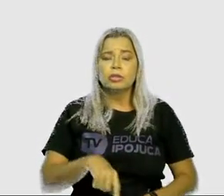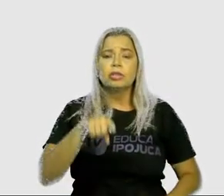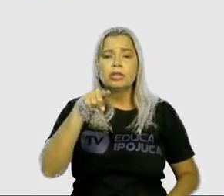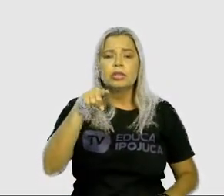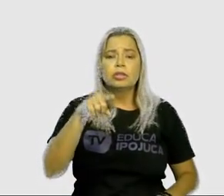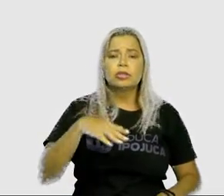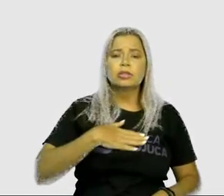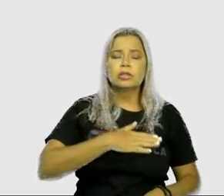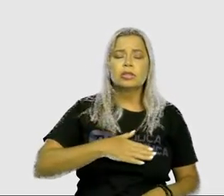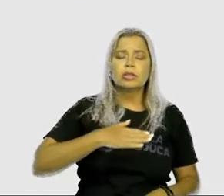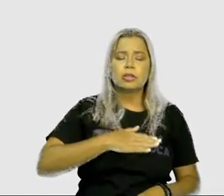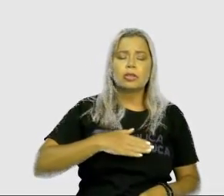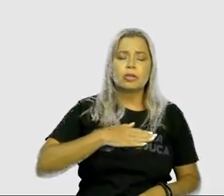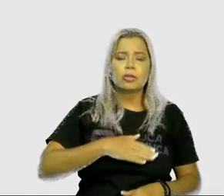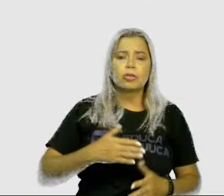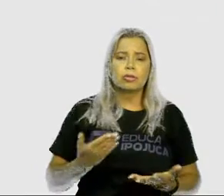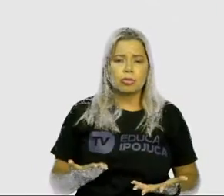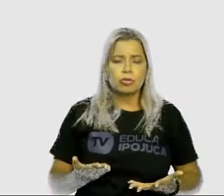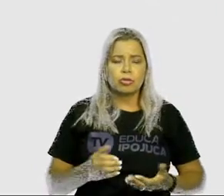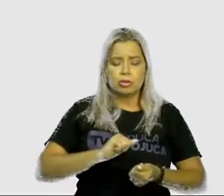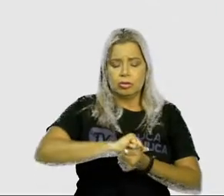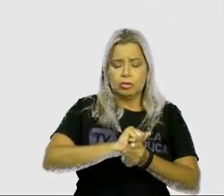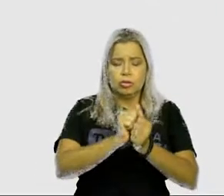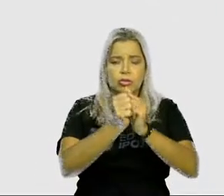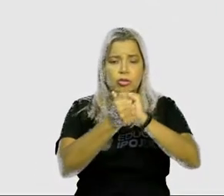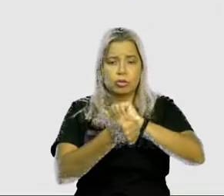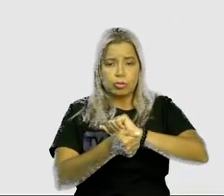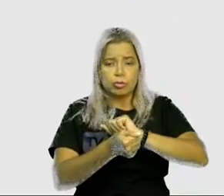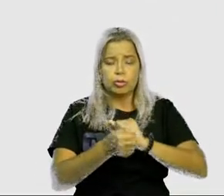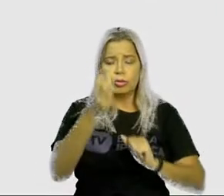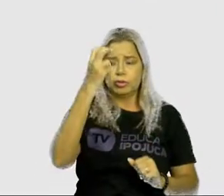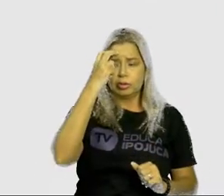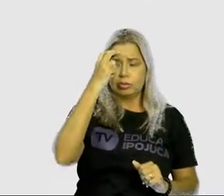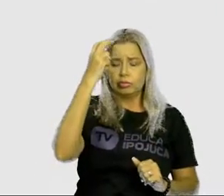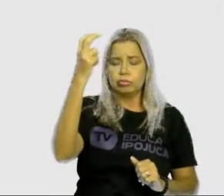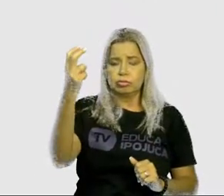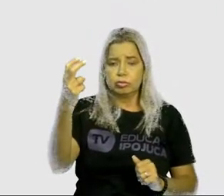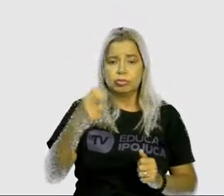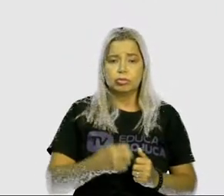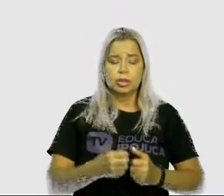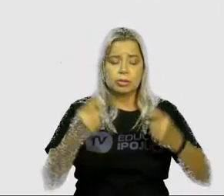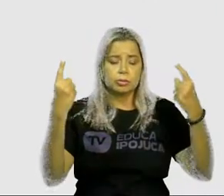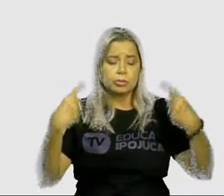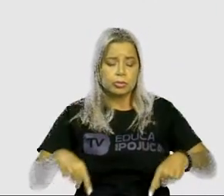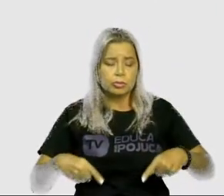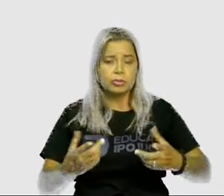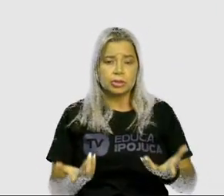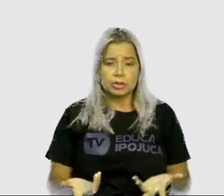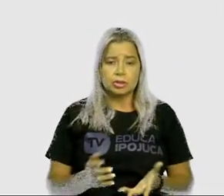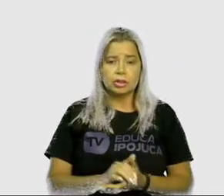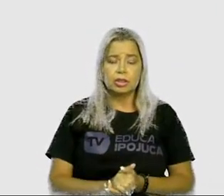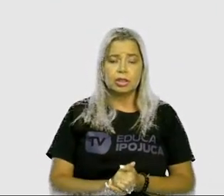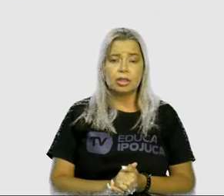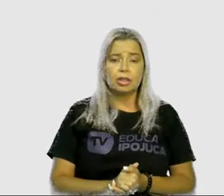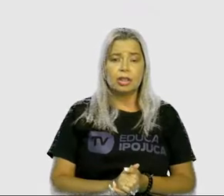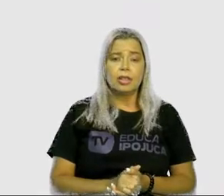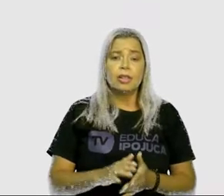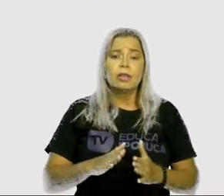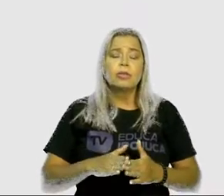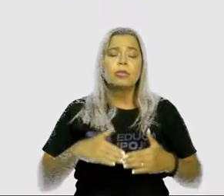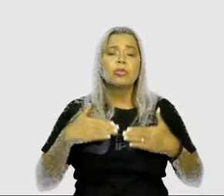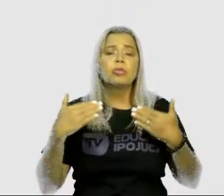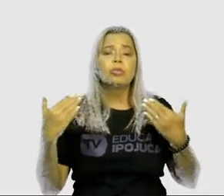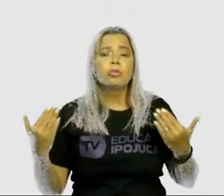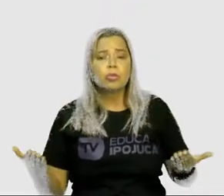Esporte, política, cultura, cidade? Em que veículo de comunicação você